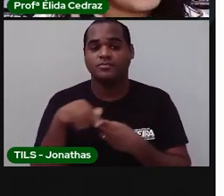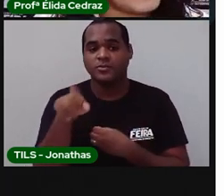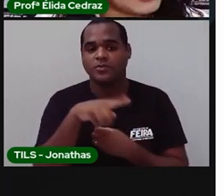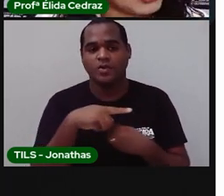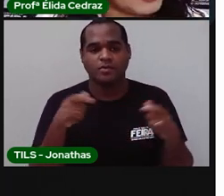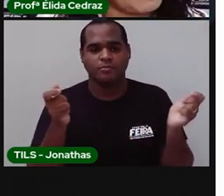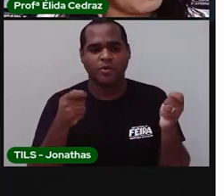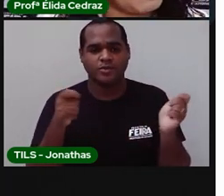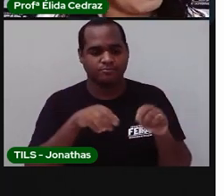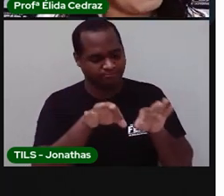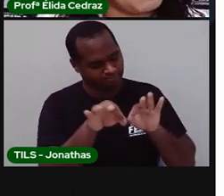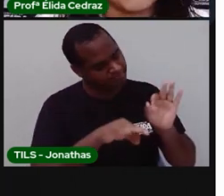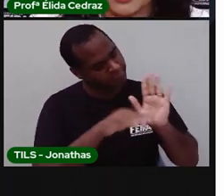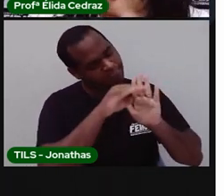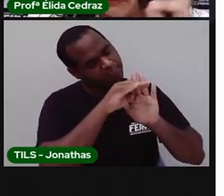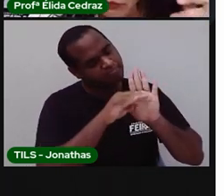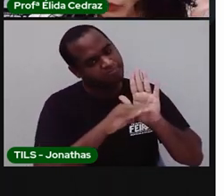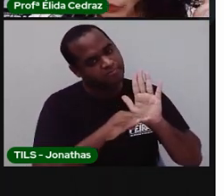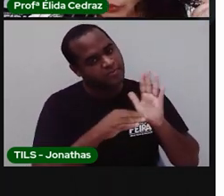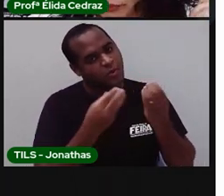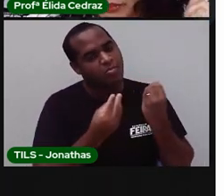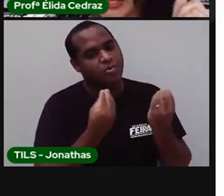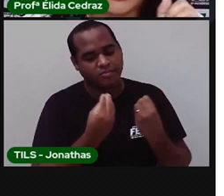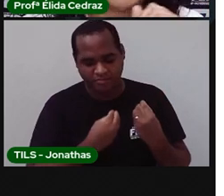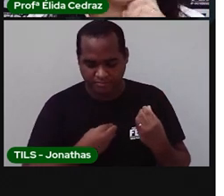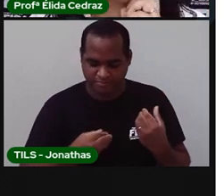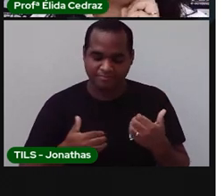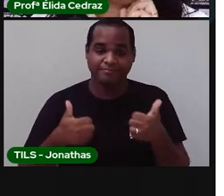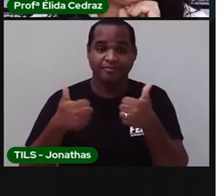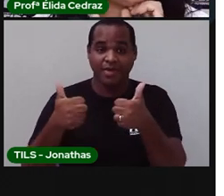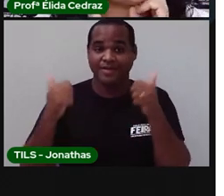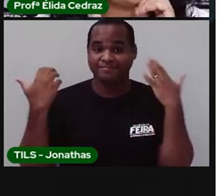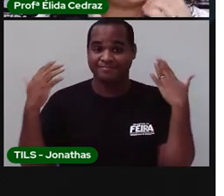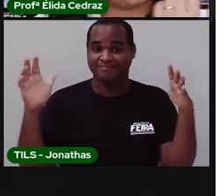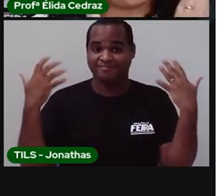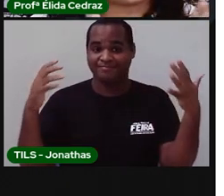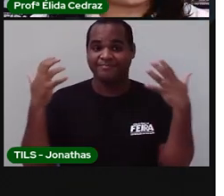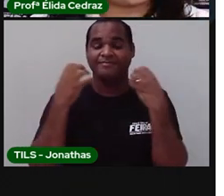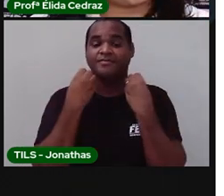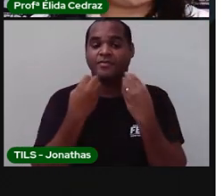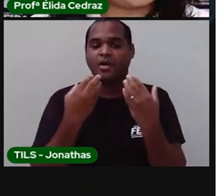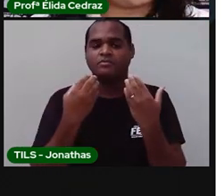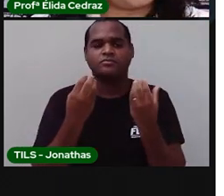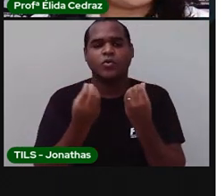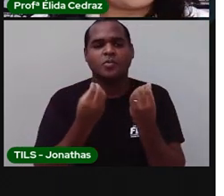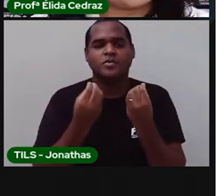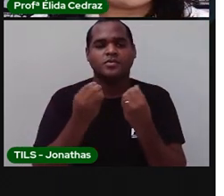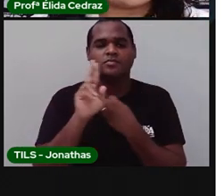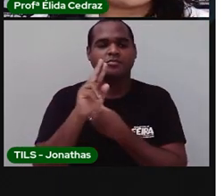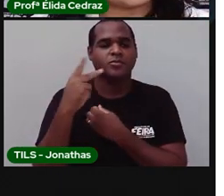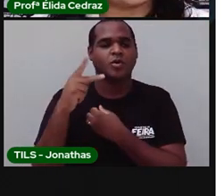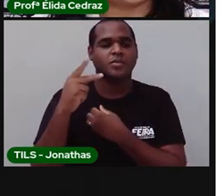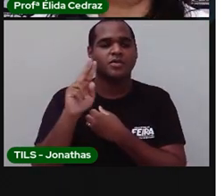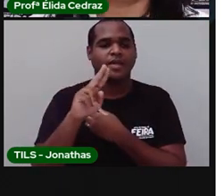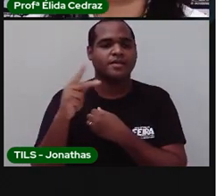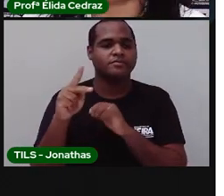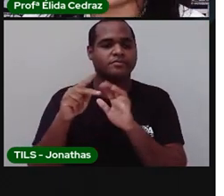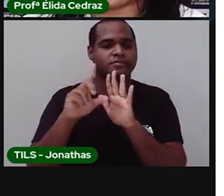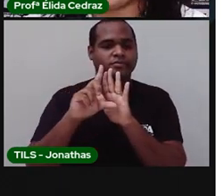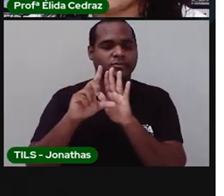arrumar essa lista? Muito bem, vamos começar. Então, qual seria o primeiro nome da lista?